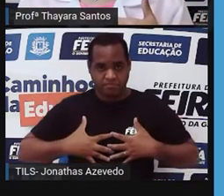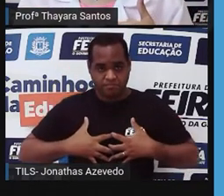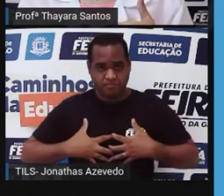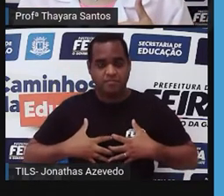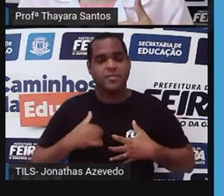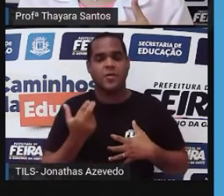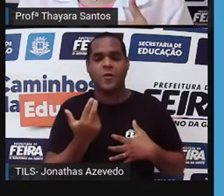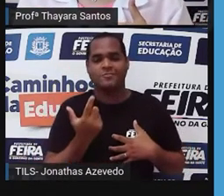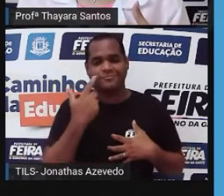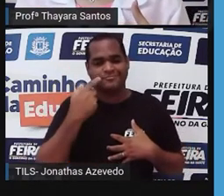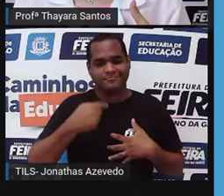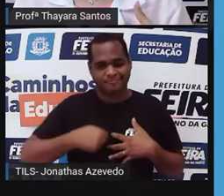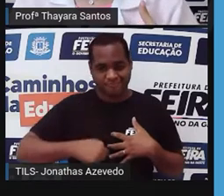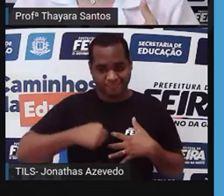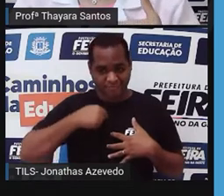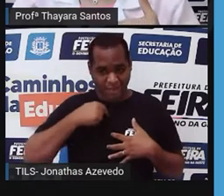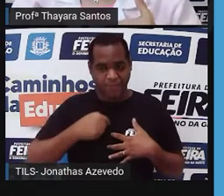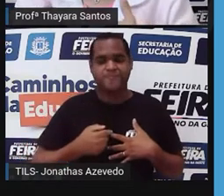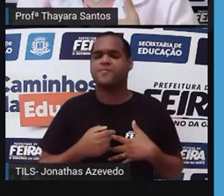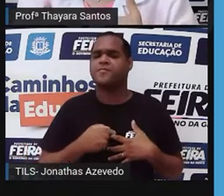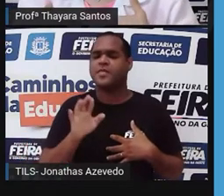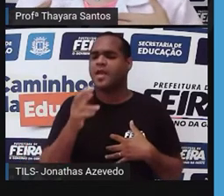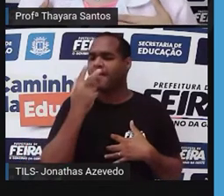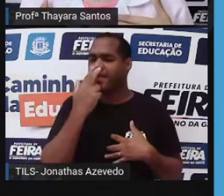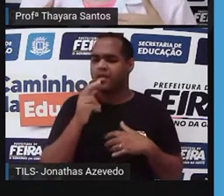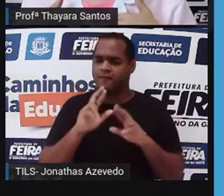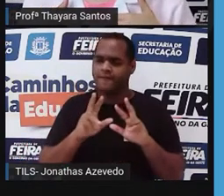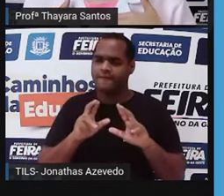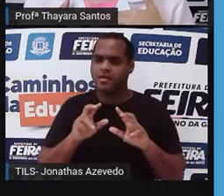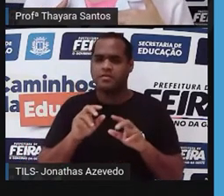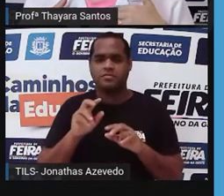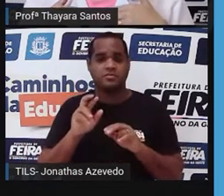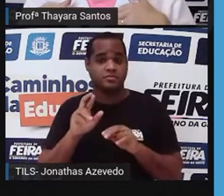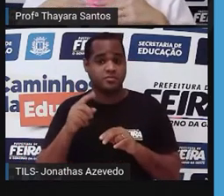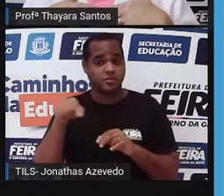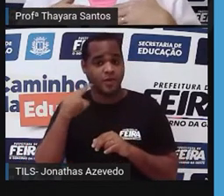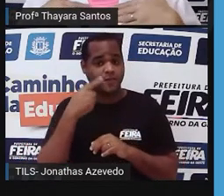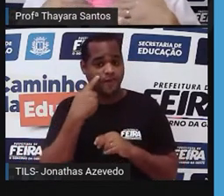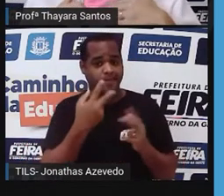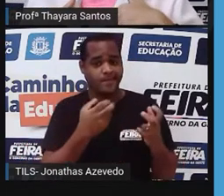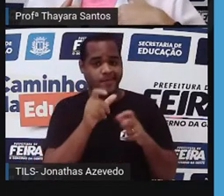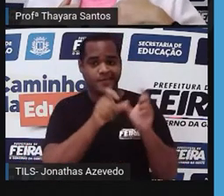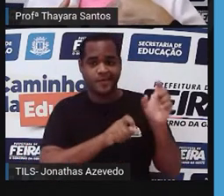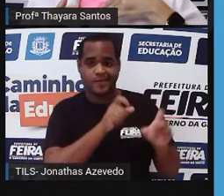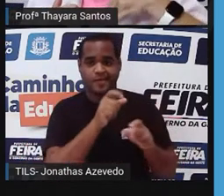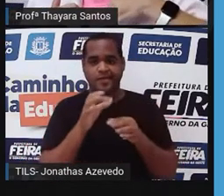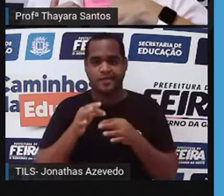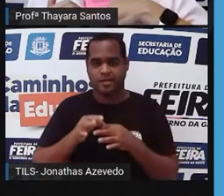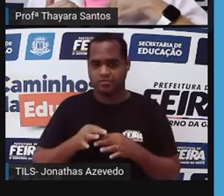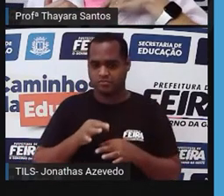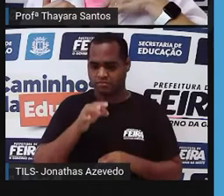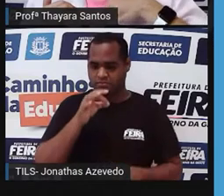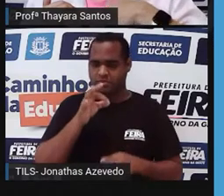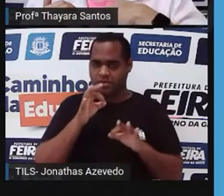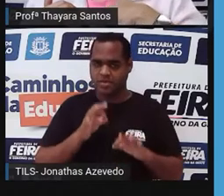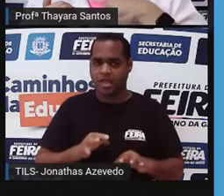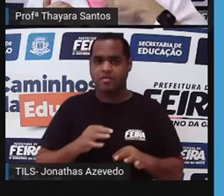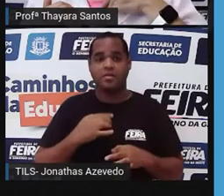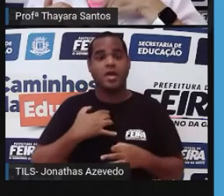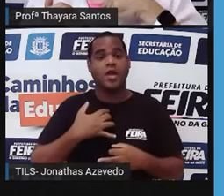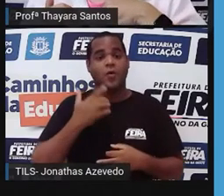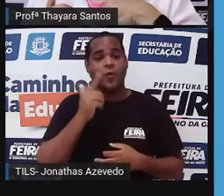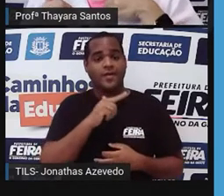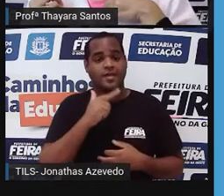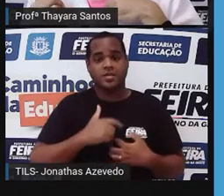aves, esse osso externo aqui delas é em forma de quilha. O nosso, se vocês olharem, ele é retinho, ó. Posso passar a mão aqui, tô sentindo